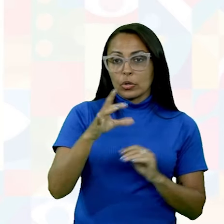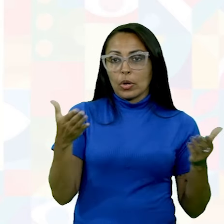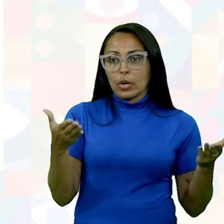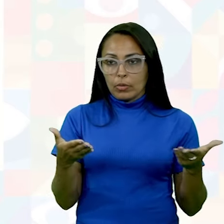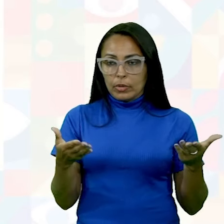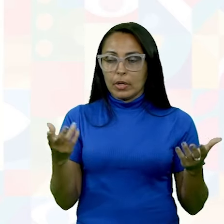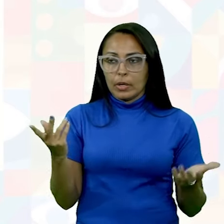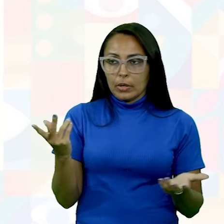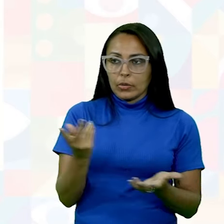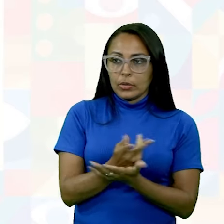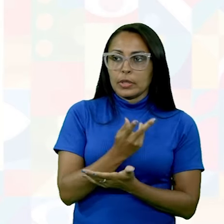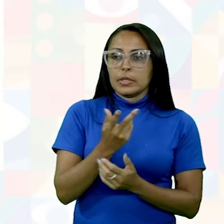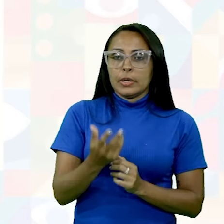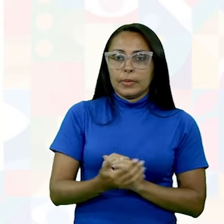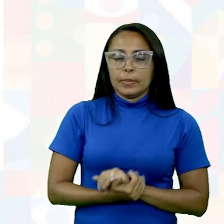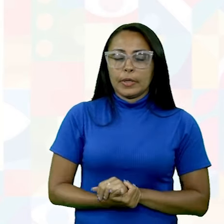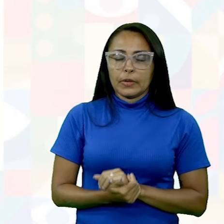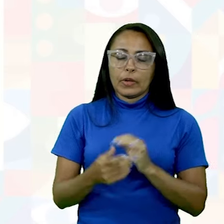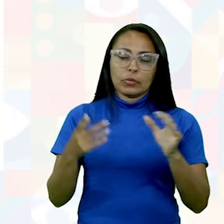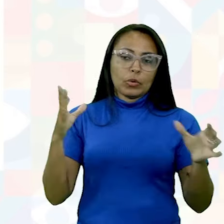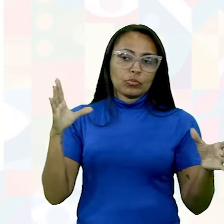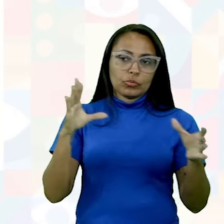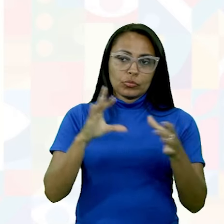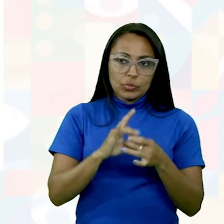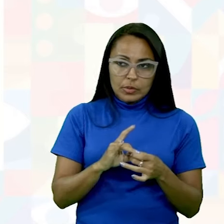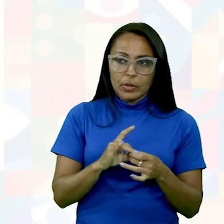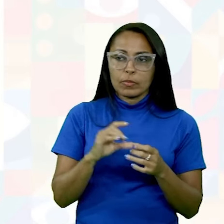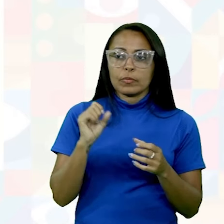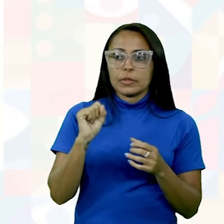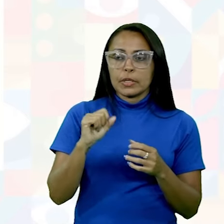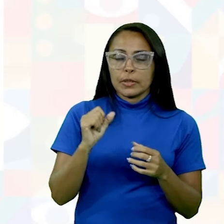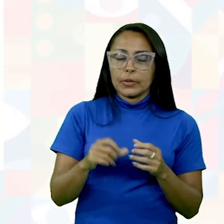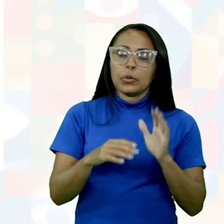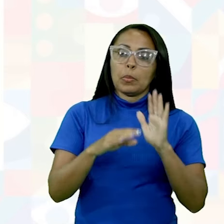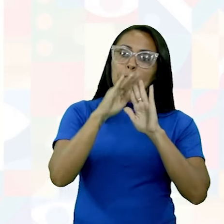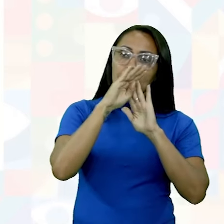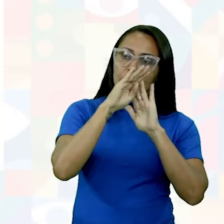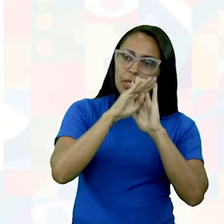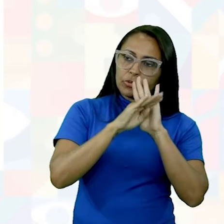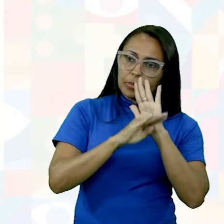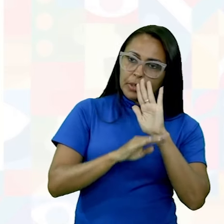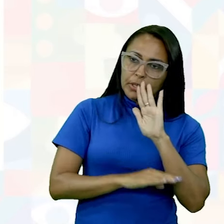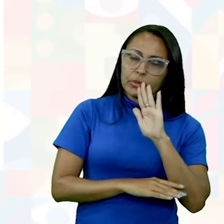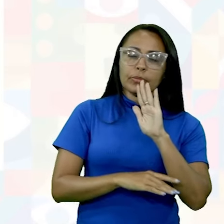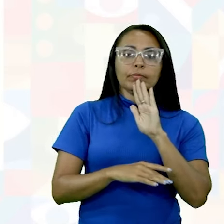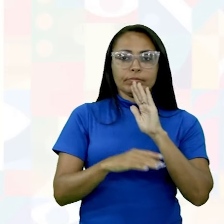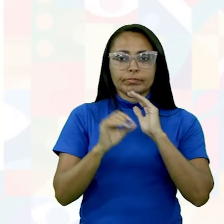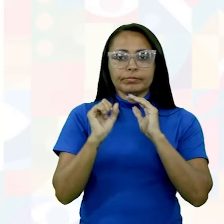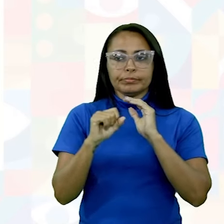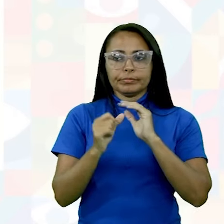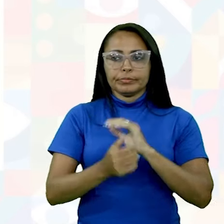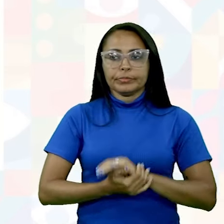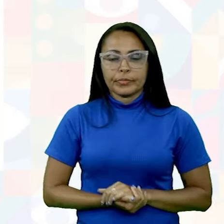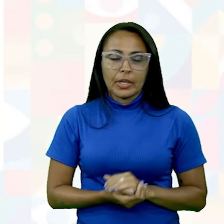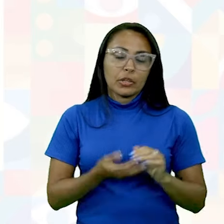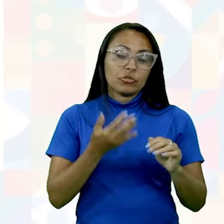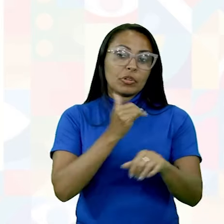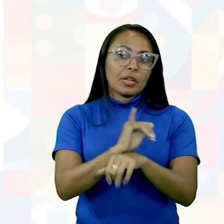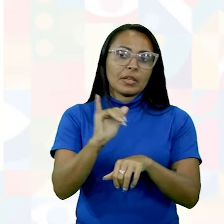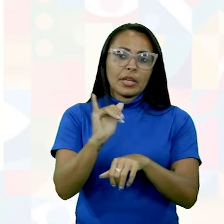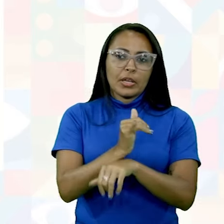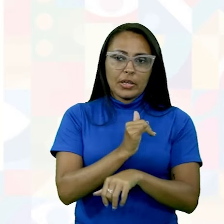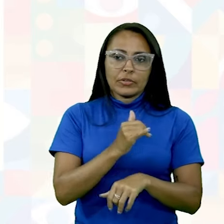se houver, de fato, uma junção dos planos e planejamentos das áreas funcionais, da área estratégica e da